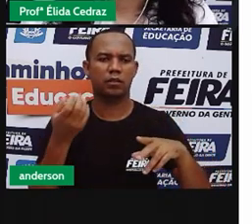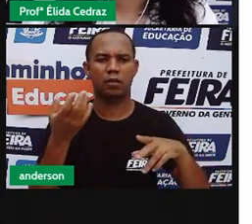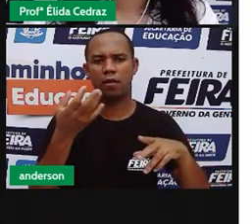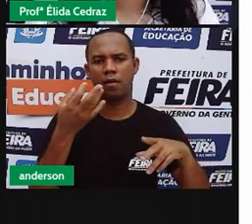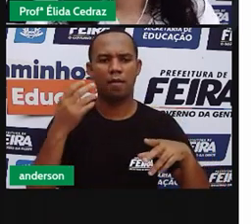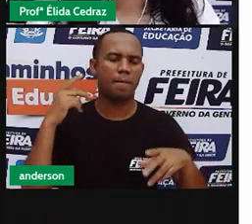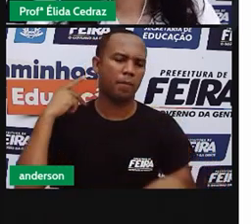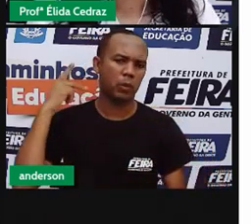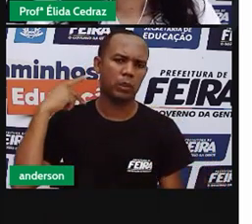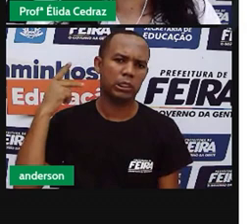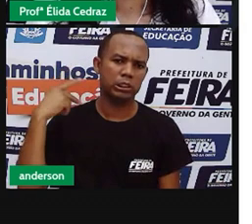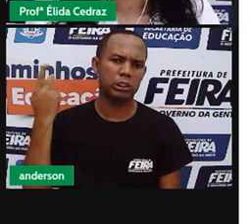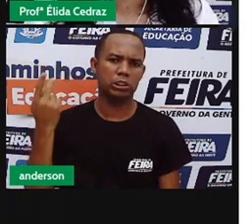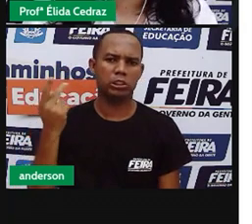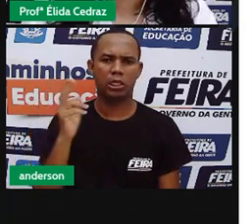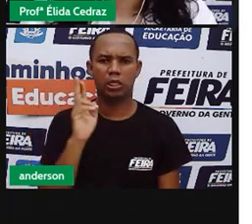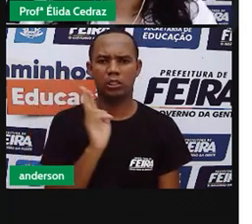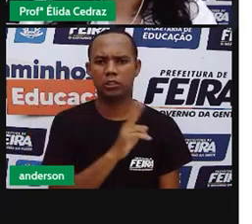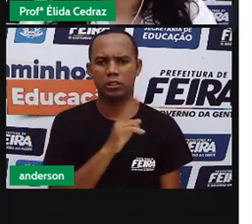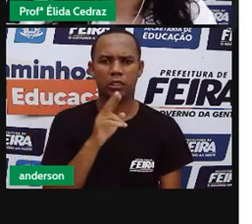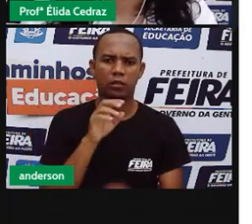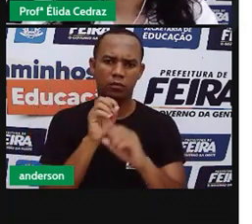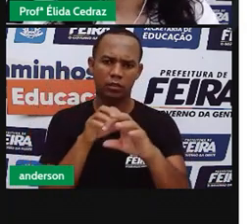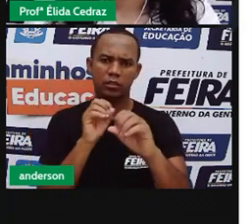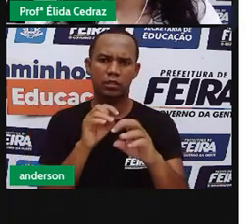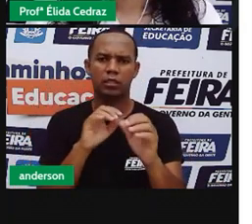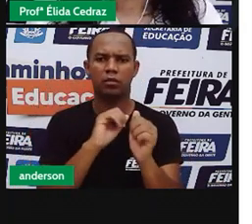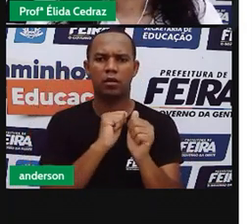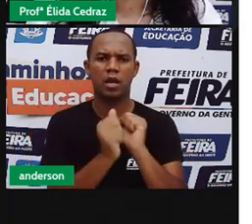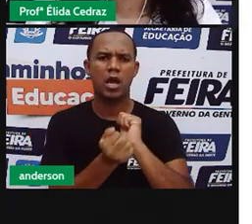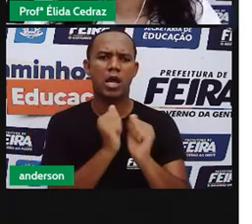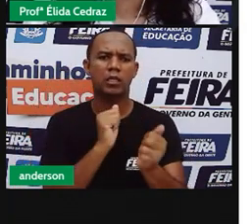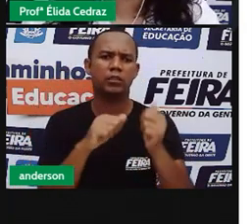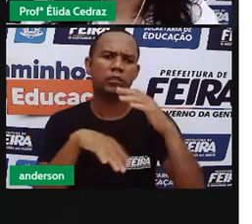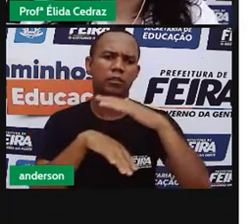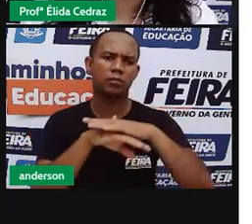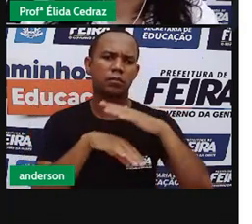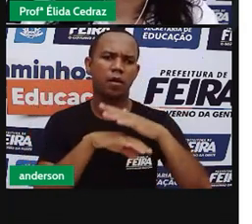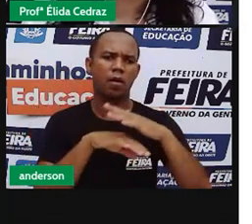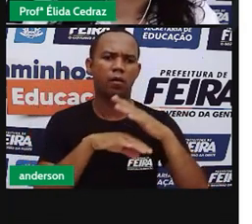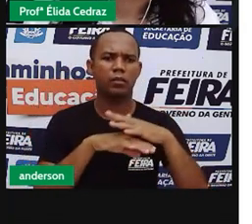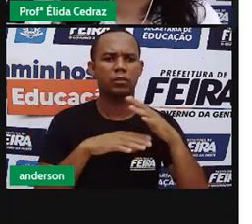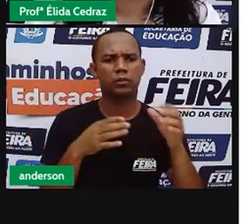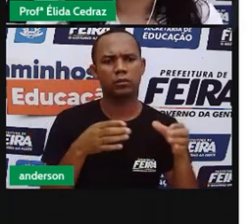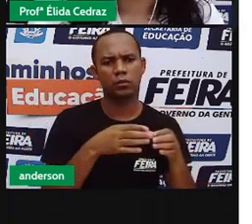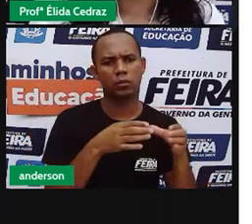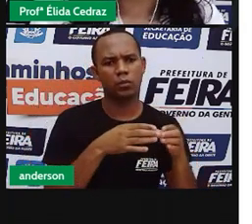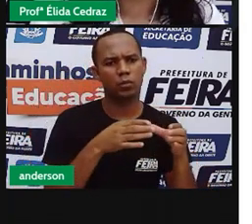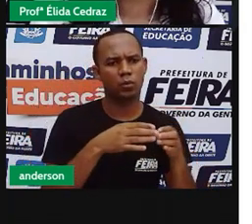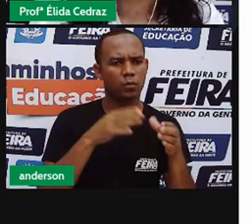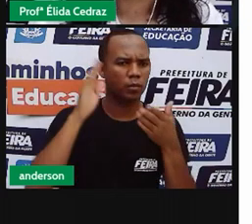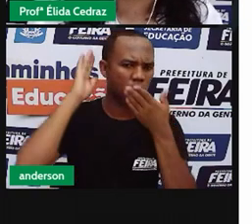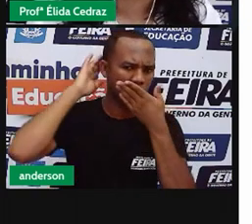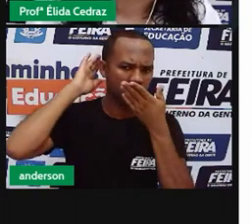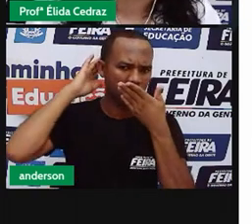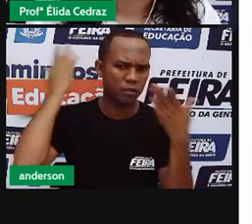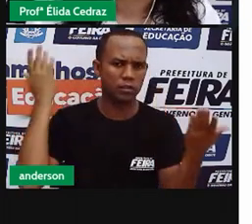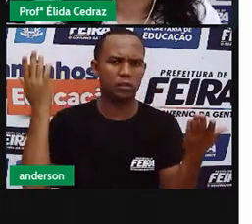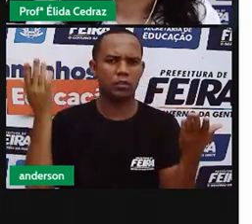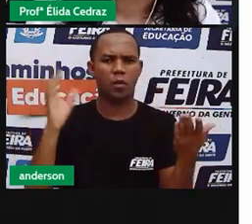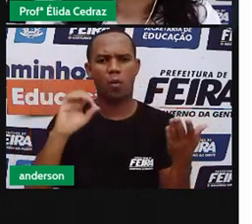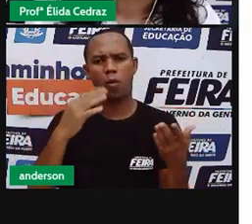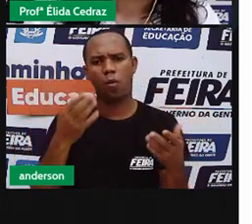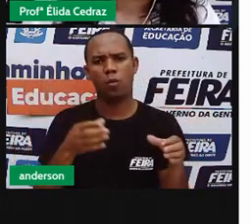Política, religião, educação, artes, esportes, indígenas e